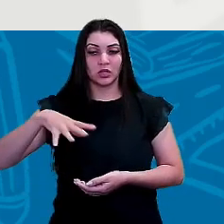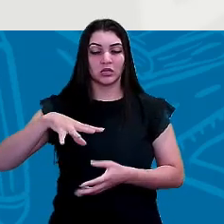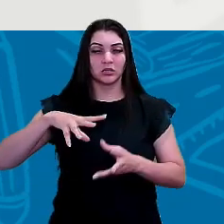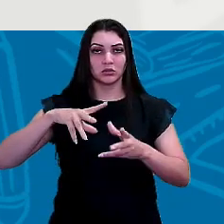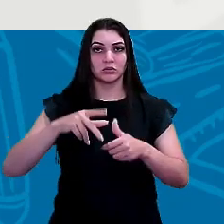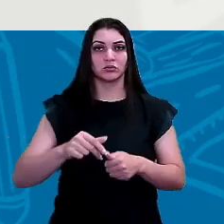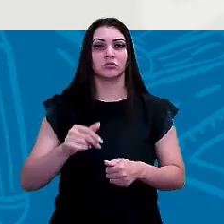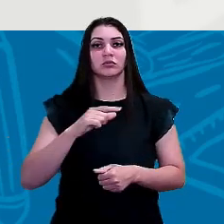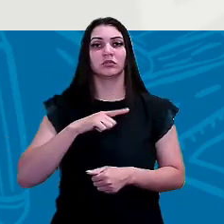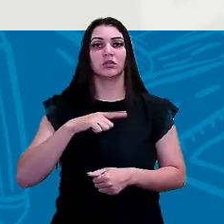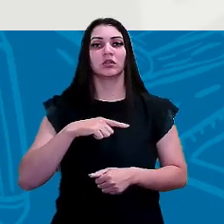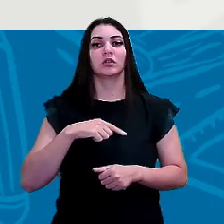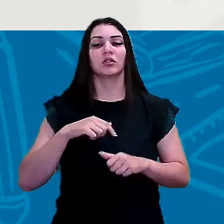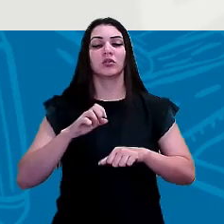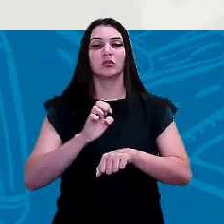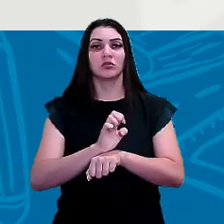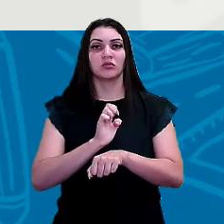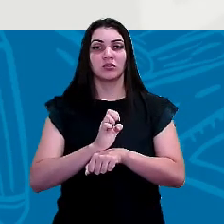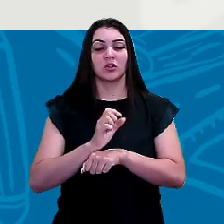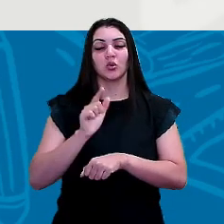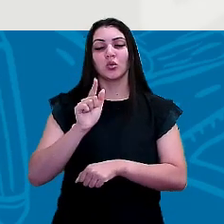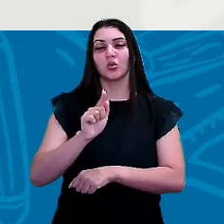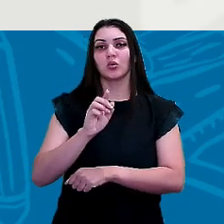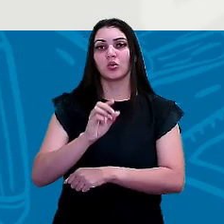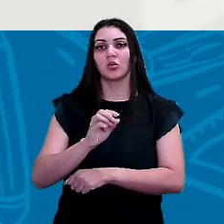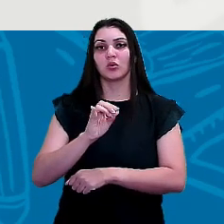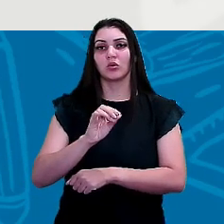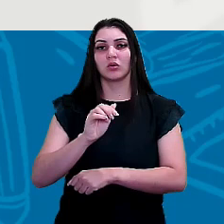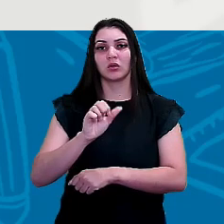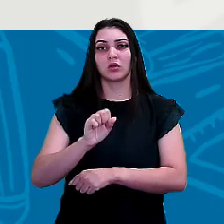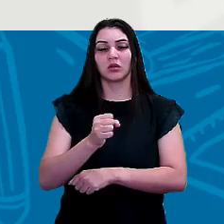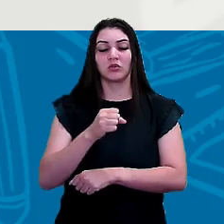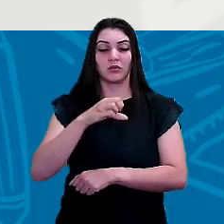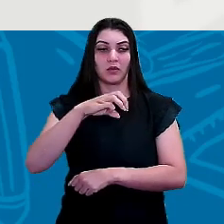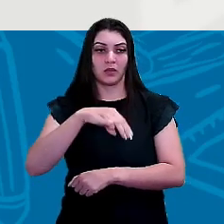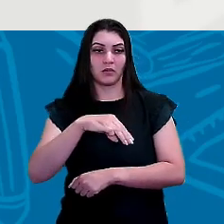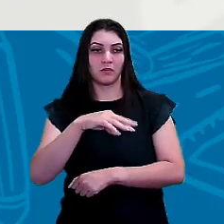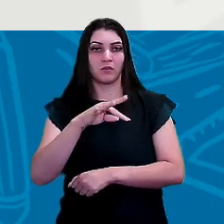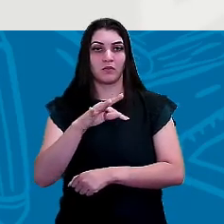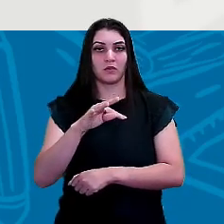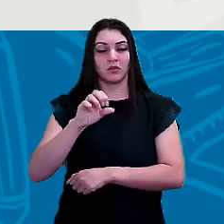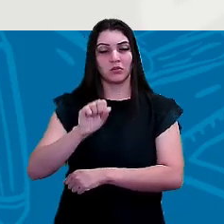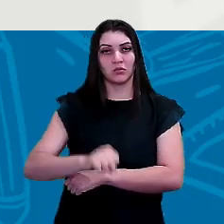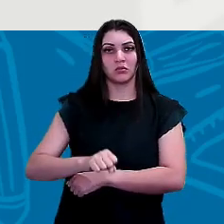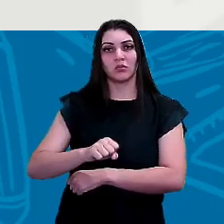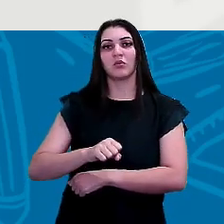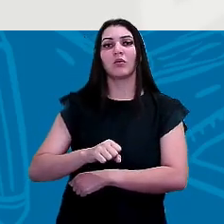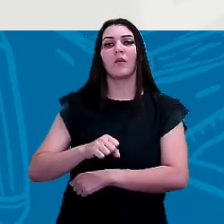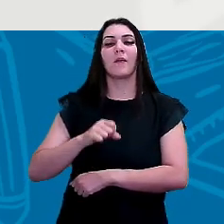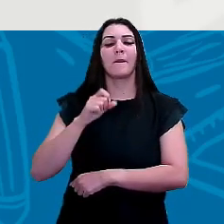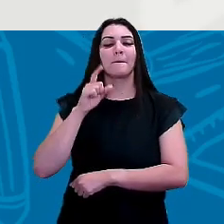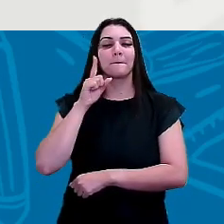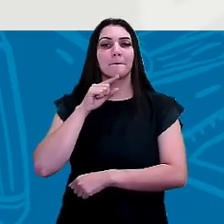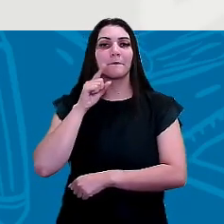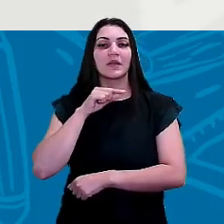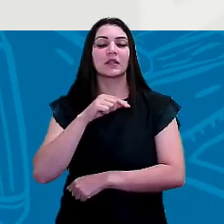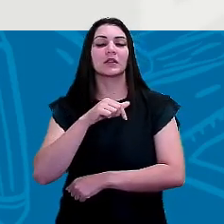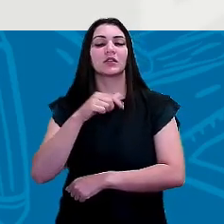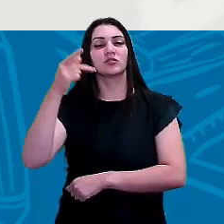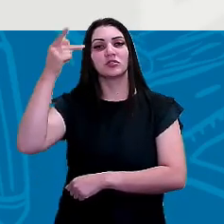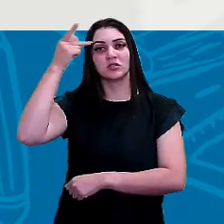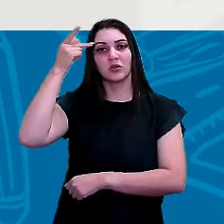Goiás Mato Grosso do Sul Minas Gerais São Paulo Paraná Santa